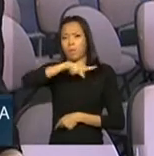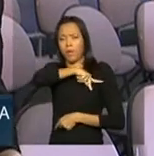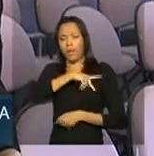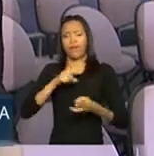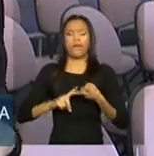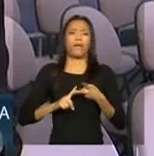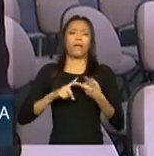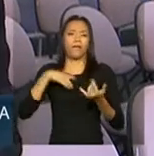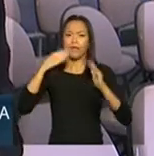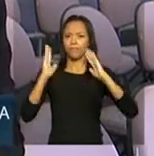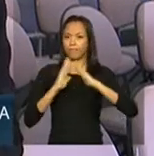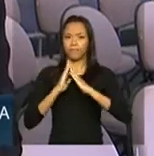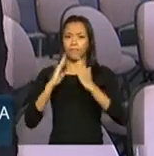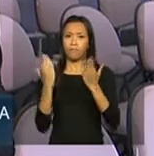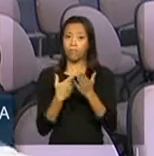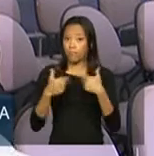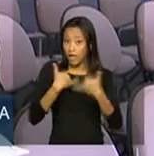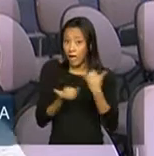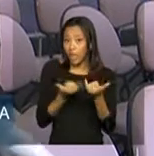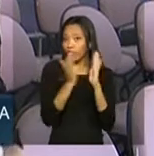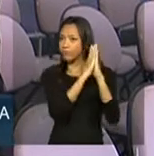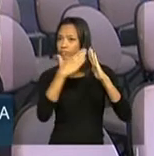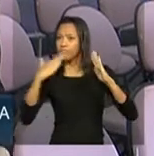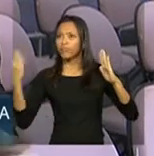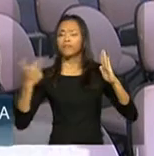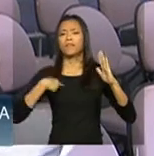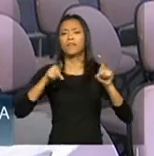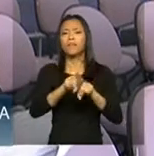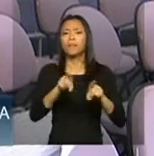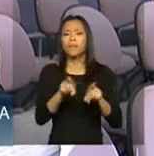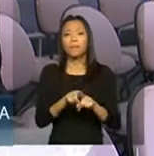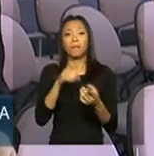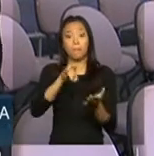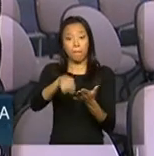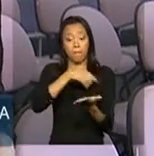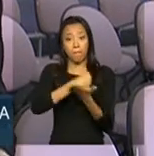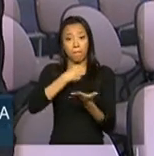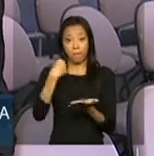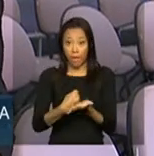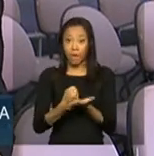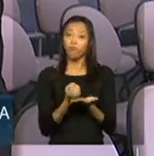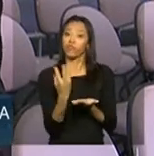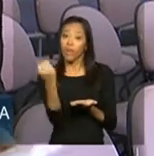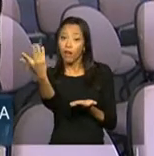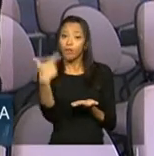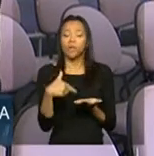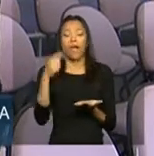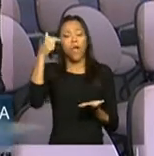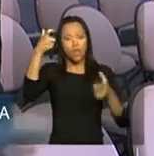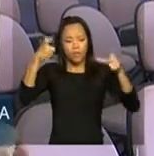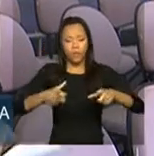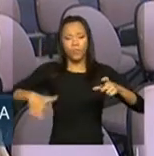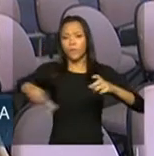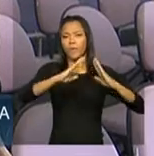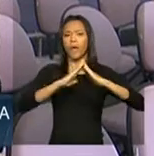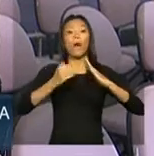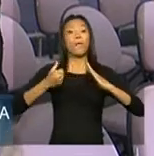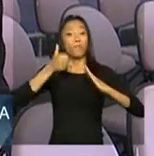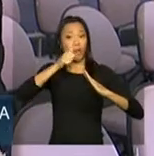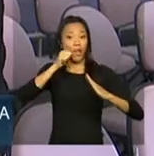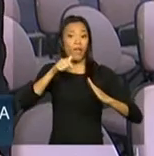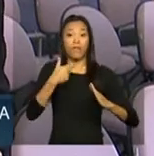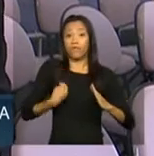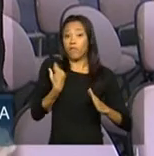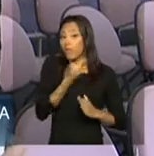brinquedoteca, central de transportes e alojamento de passagem. A Casa faz parte do programa Mulher Viver Sem Violência.